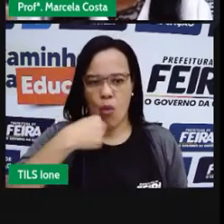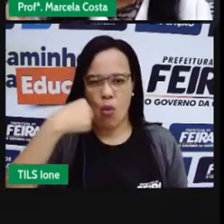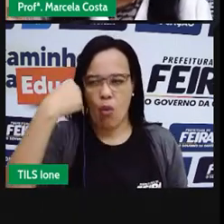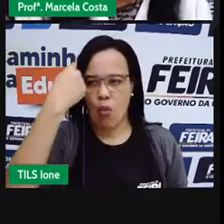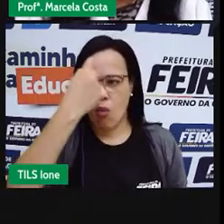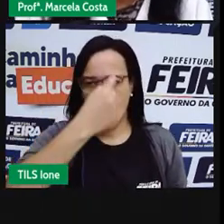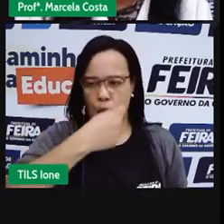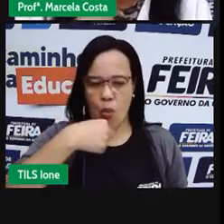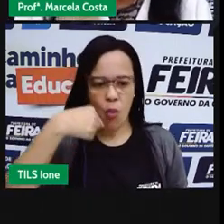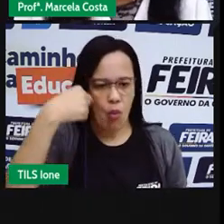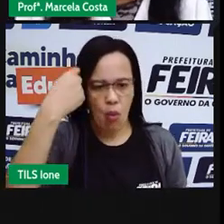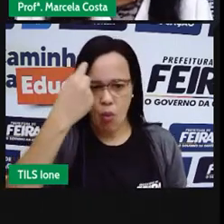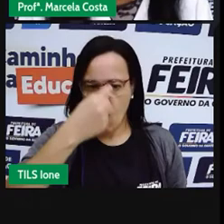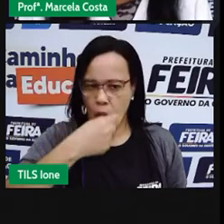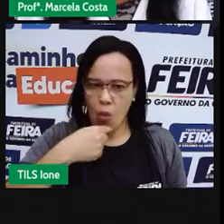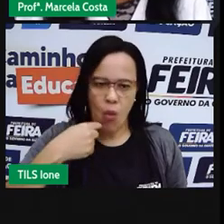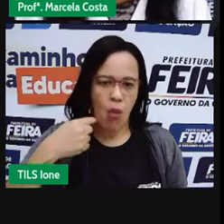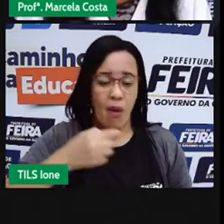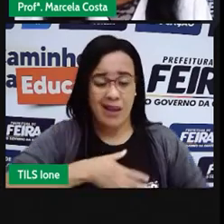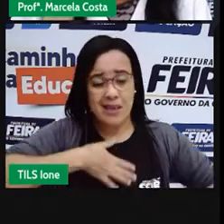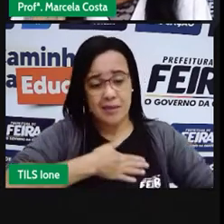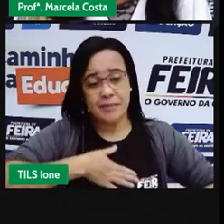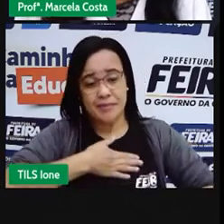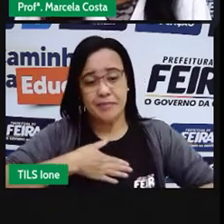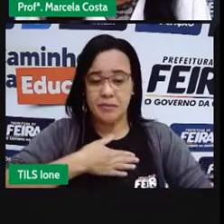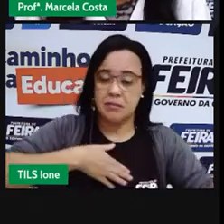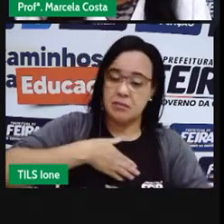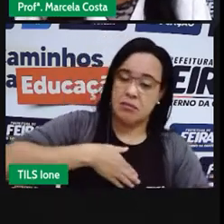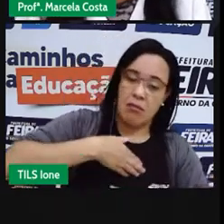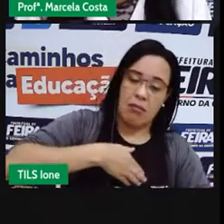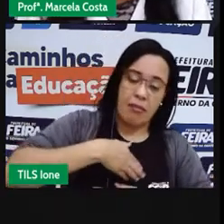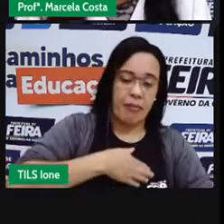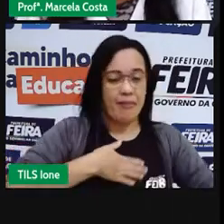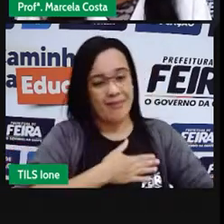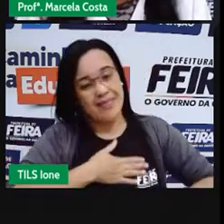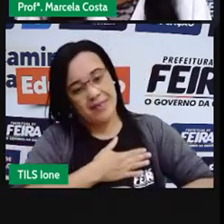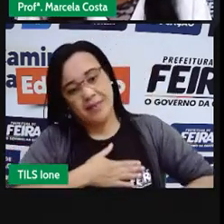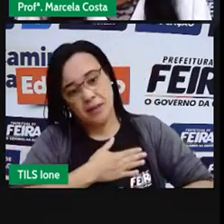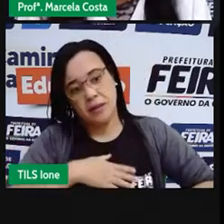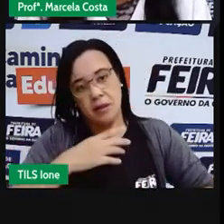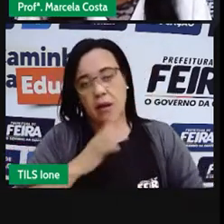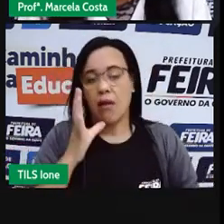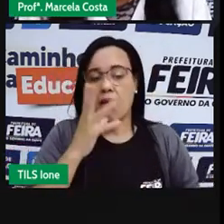é comunica, diminui o consumo da energia elétrica.